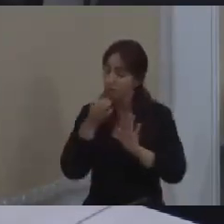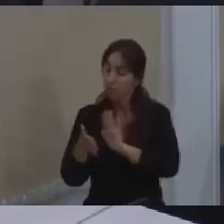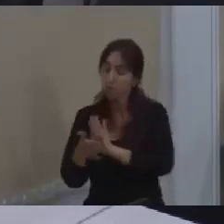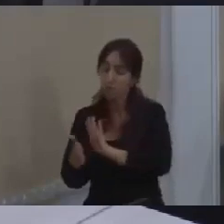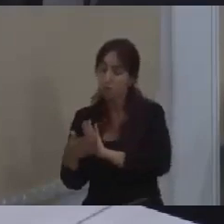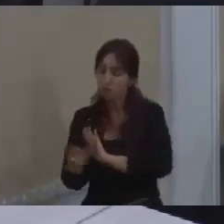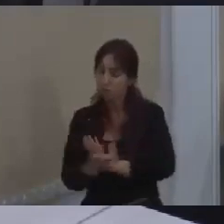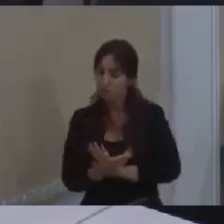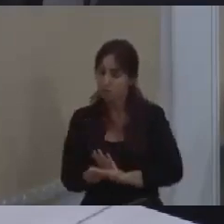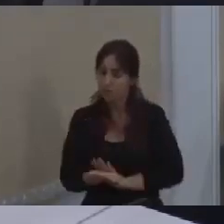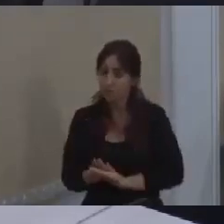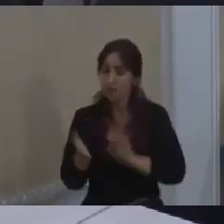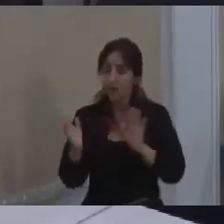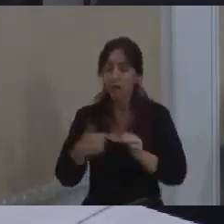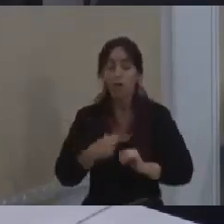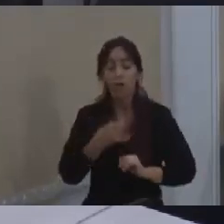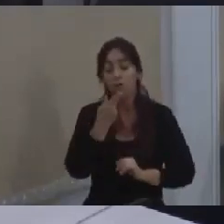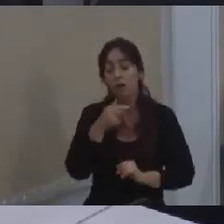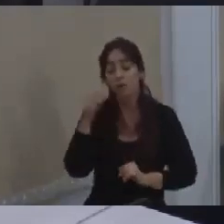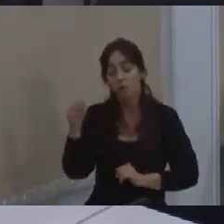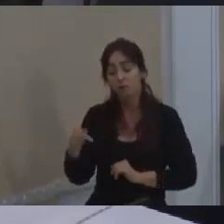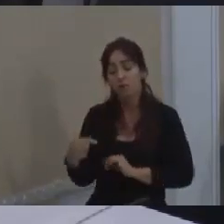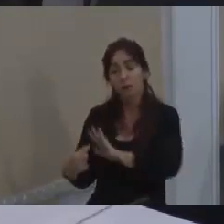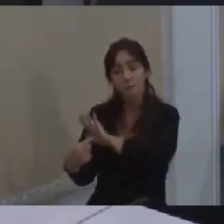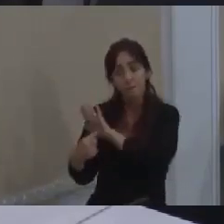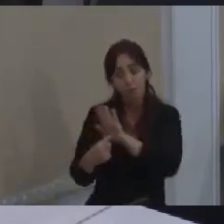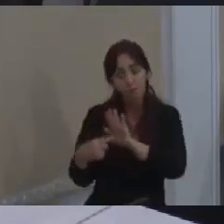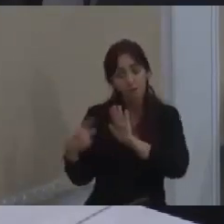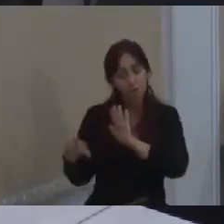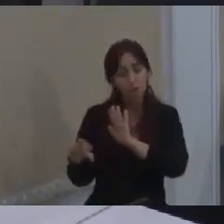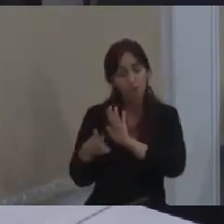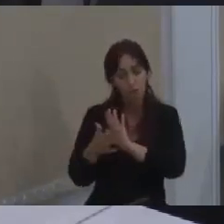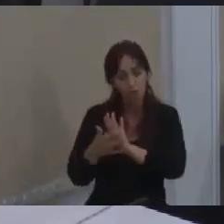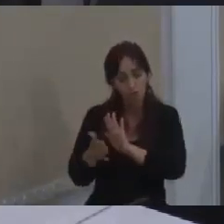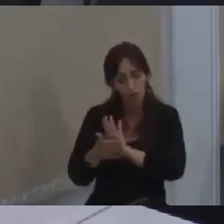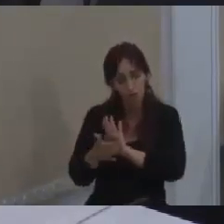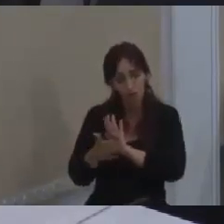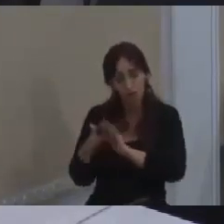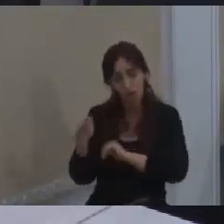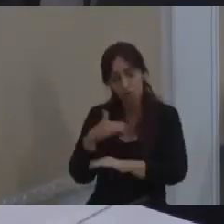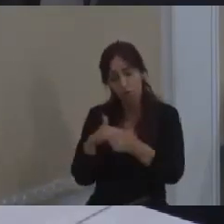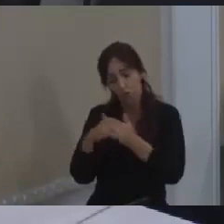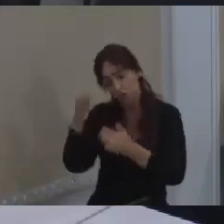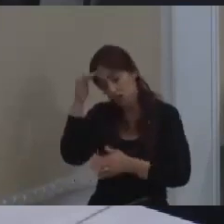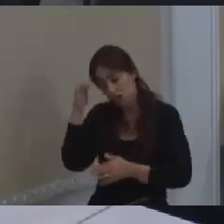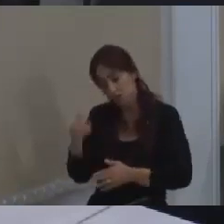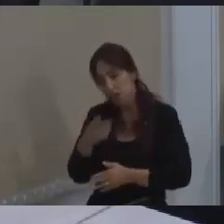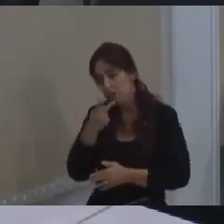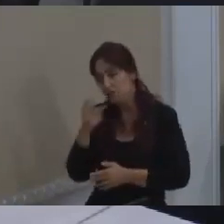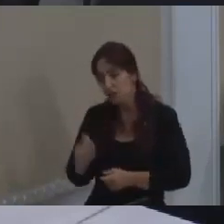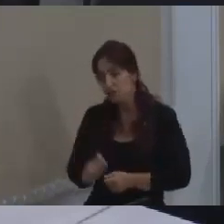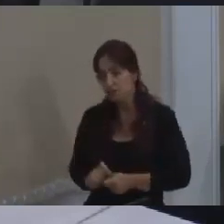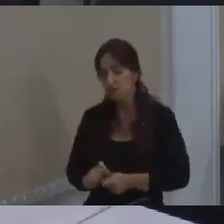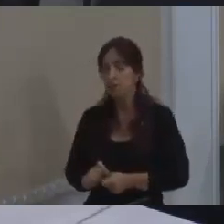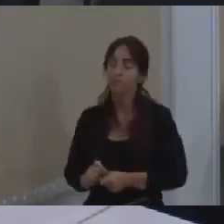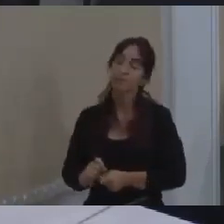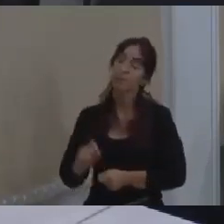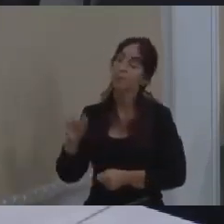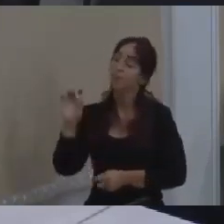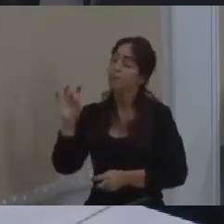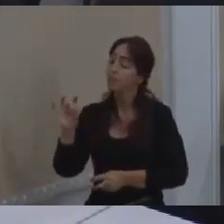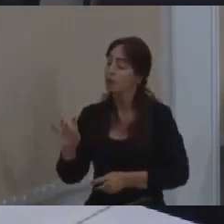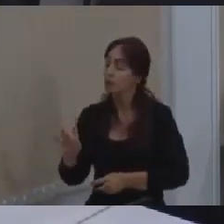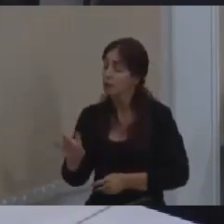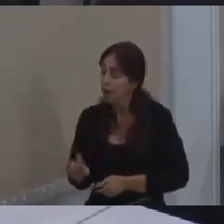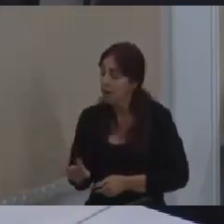quando a gente fala de você apresenta o seu e com todo respeito ao senhor eu estou dizendo o seguinte que cada pasta hoje que